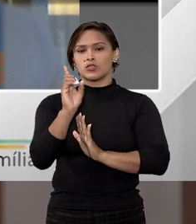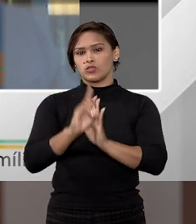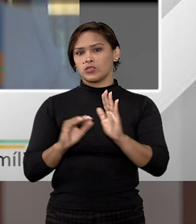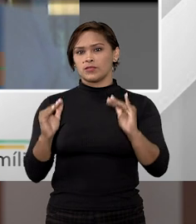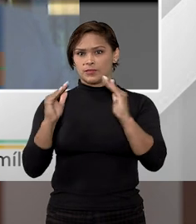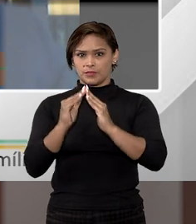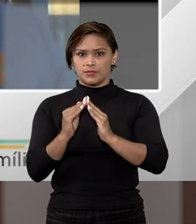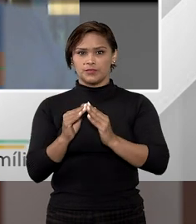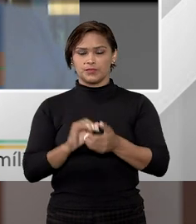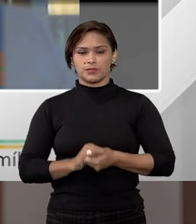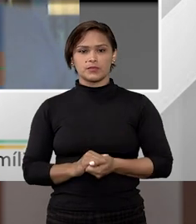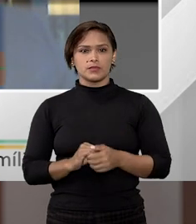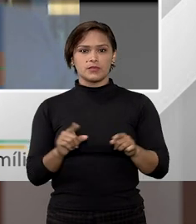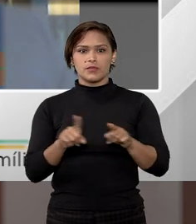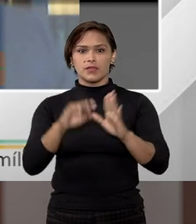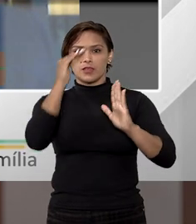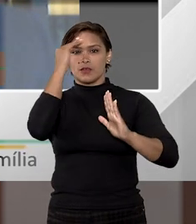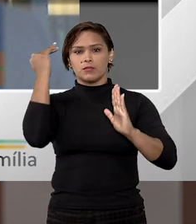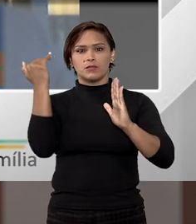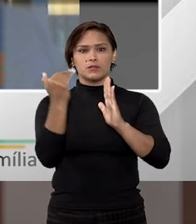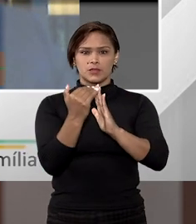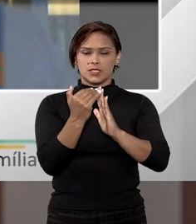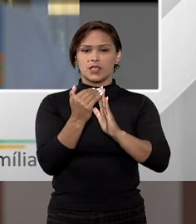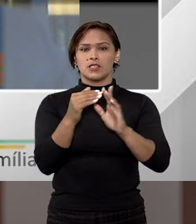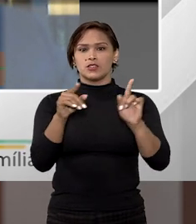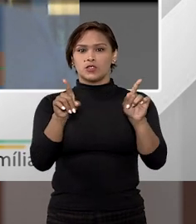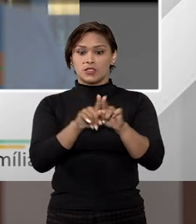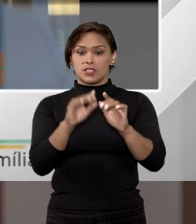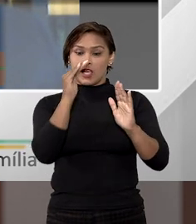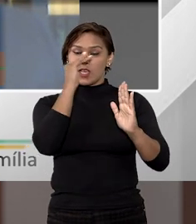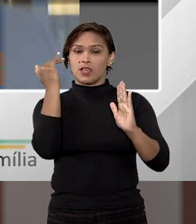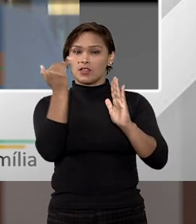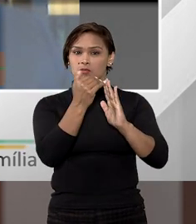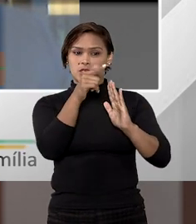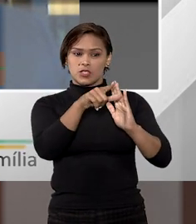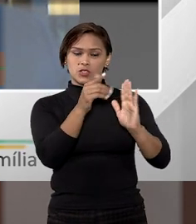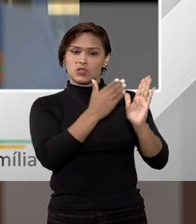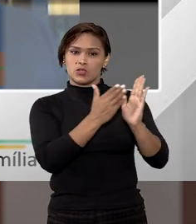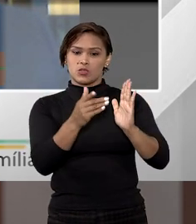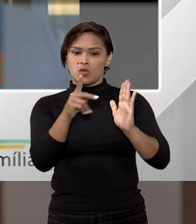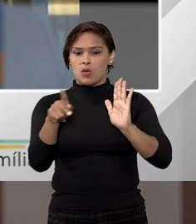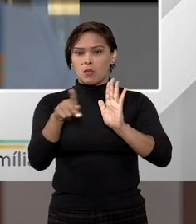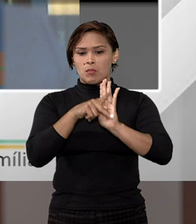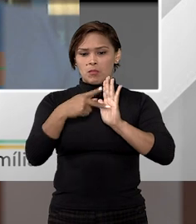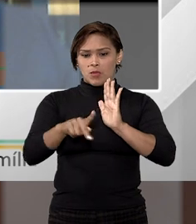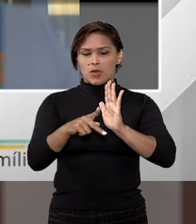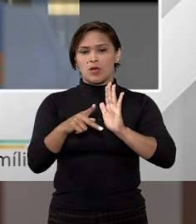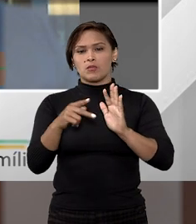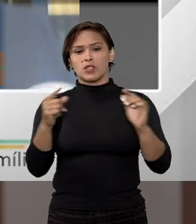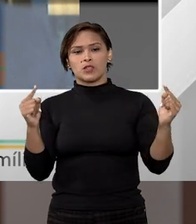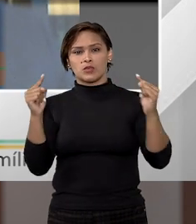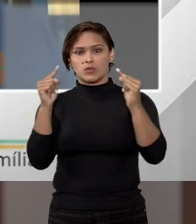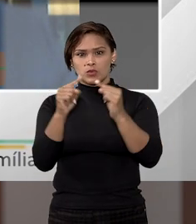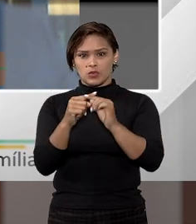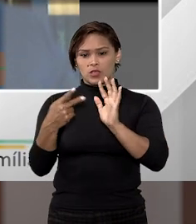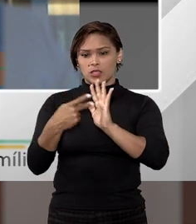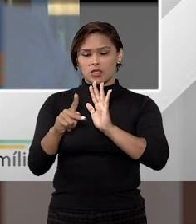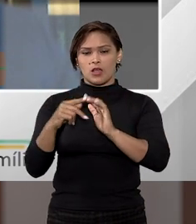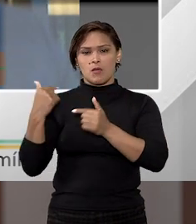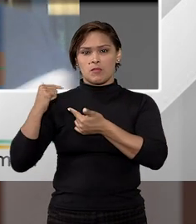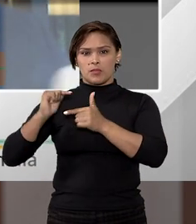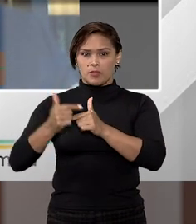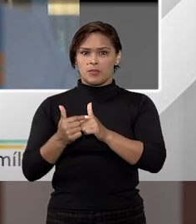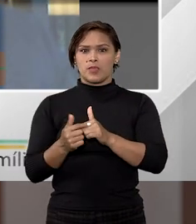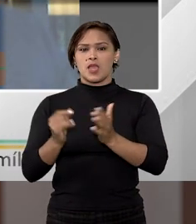direito à moradia. A questão das obrigações próprio terreno, seja, aquelas obrigações que derivam do próprio objeto, estão ligadas ao próprio bem,